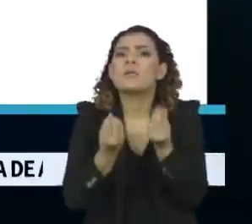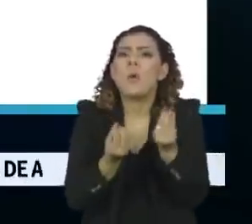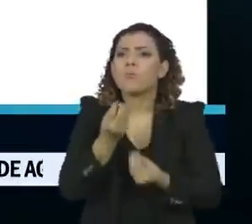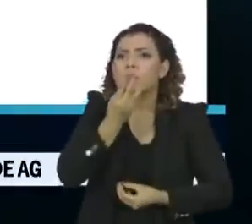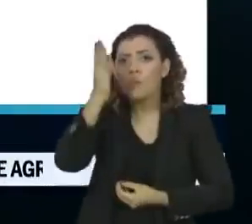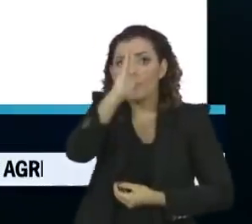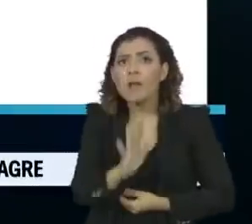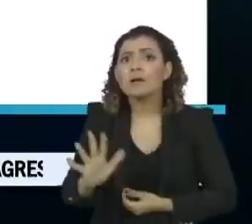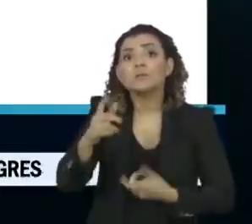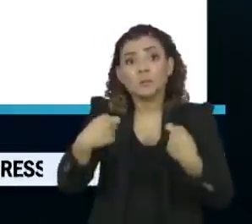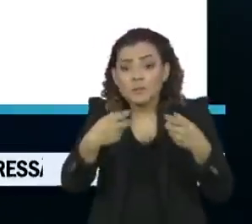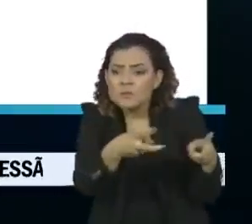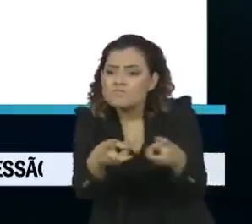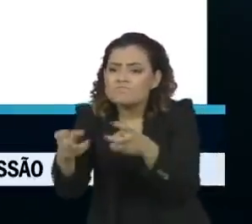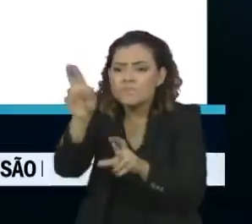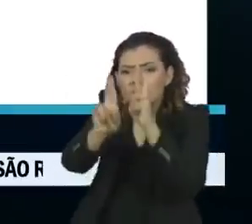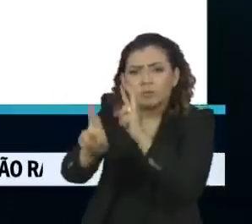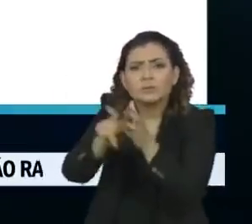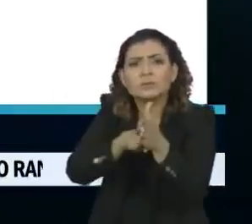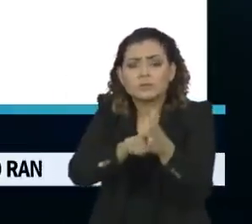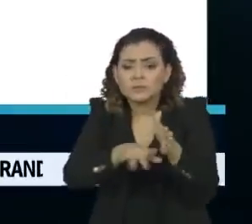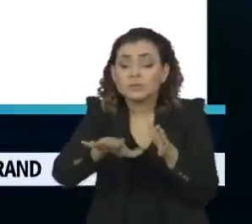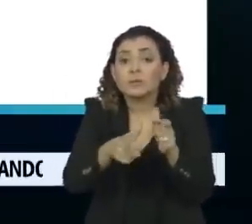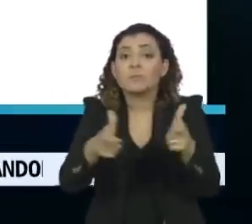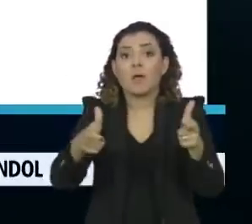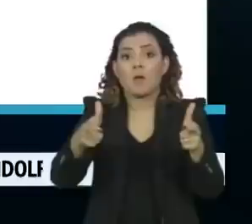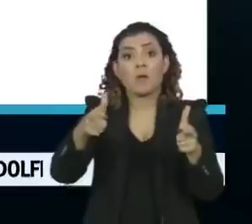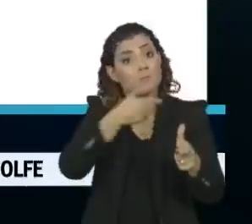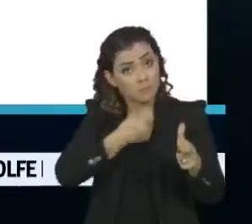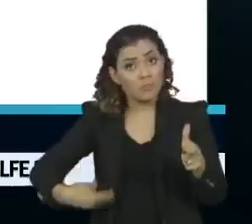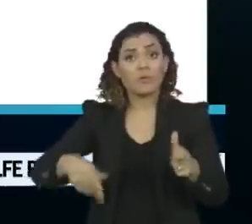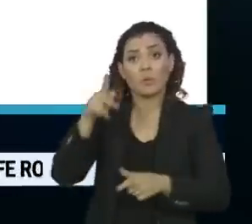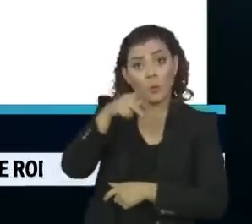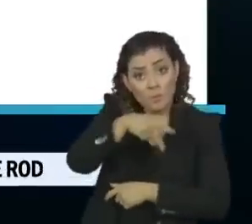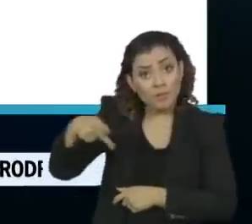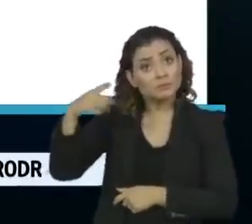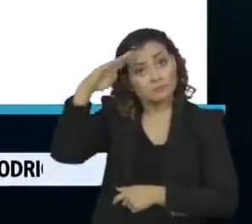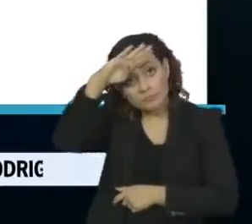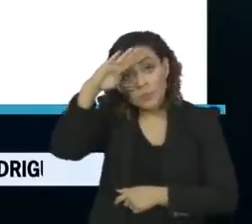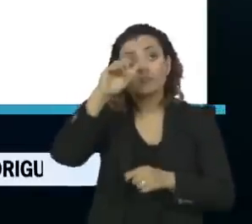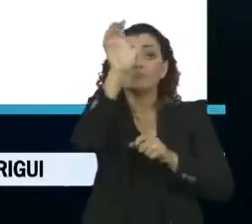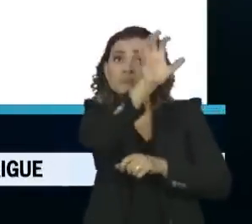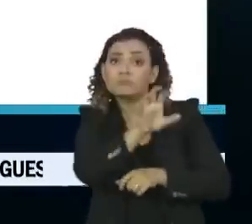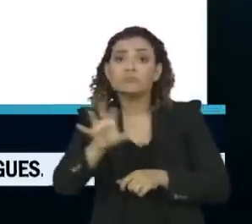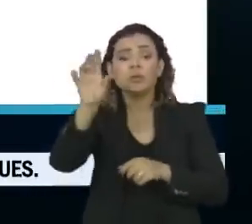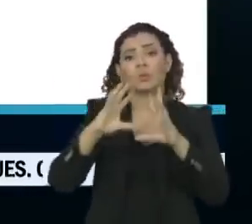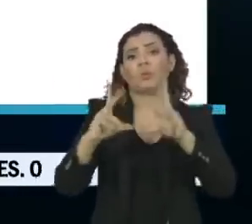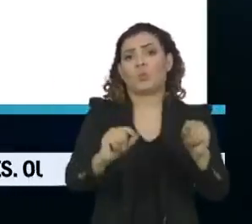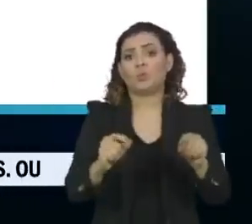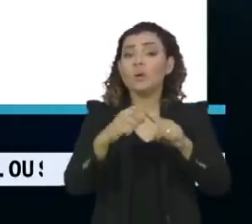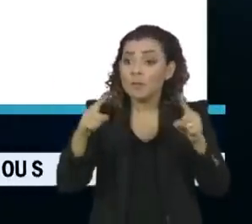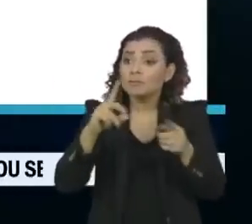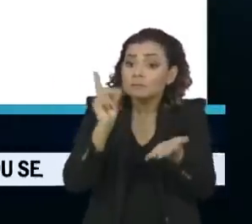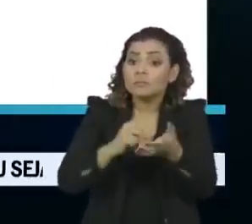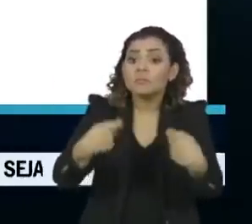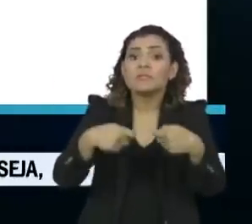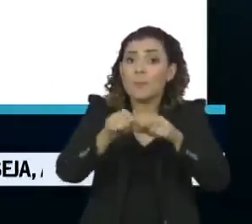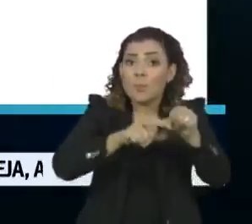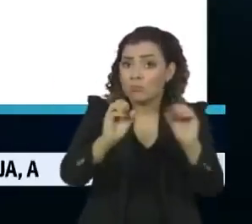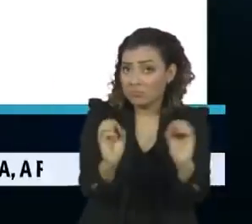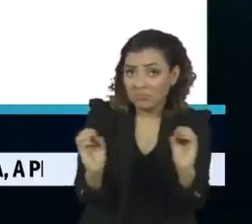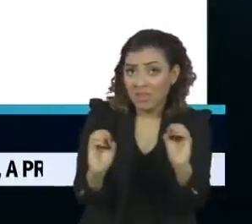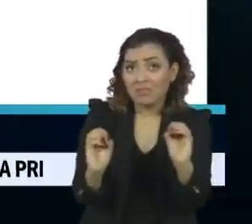Mudar a amplitude dela. Bota governadores e prefeitos. Presidente da República, governadores e prefeitos. Se mudar a amplitude, se não mudar,